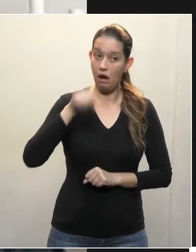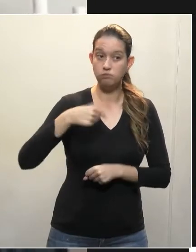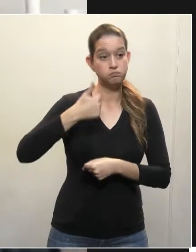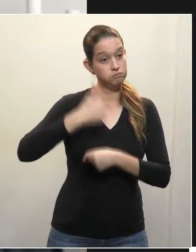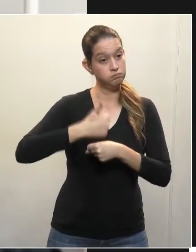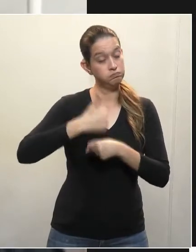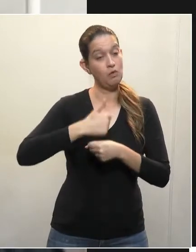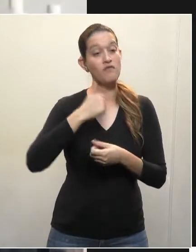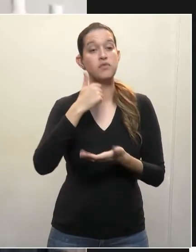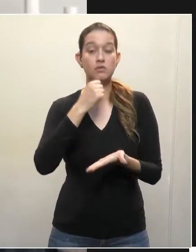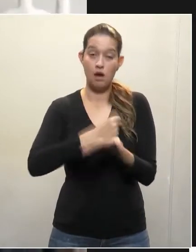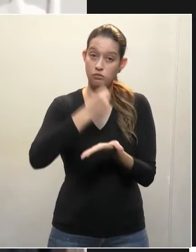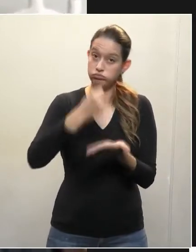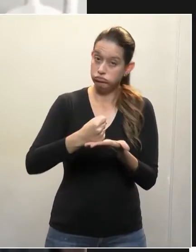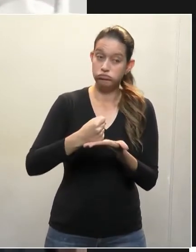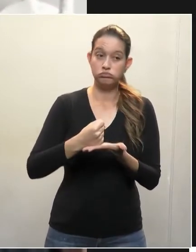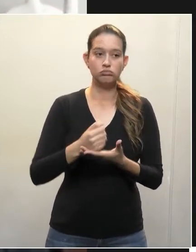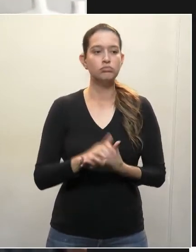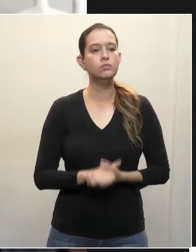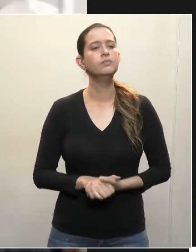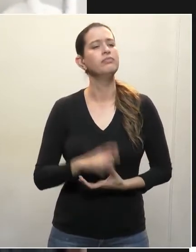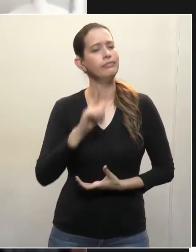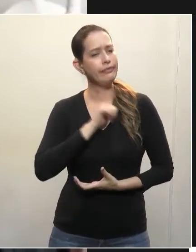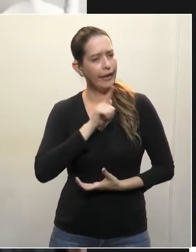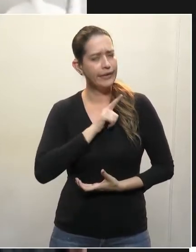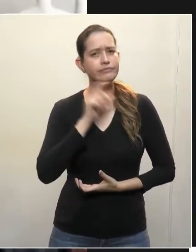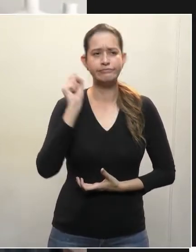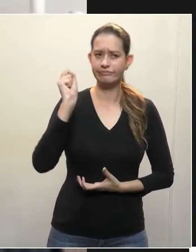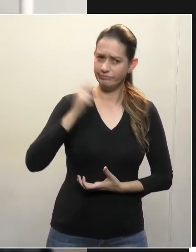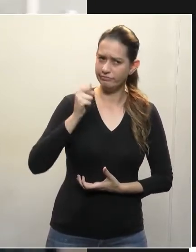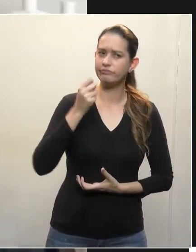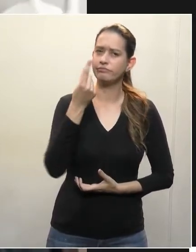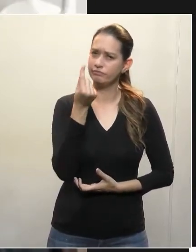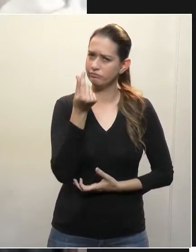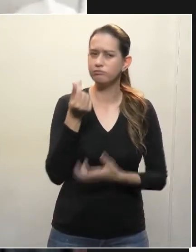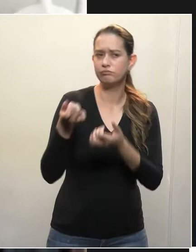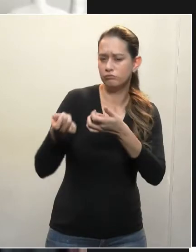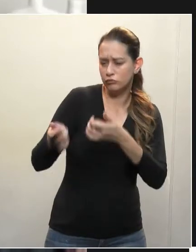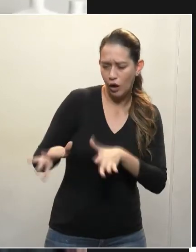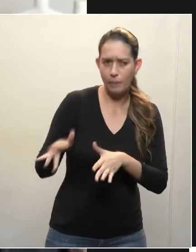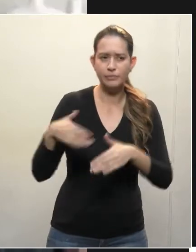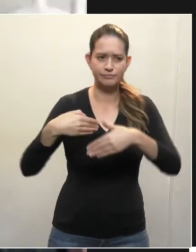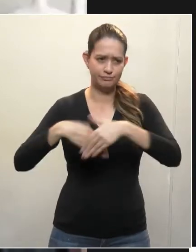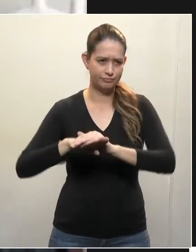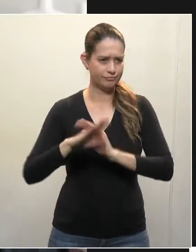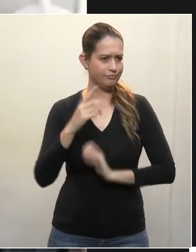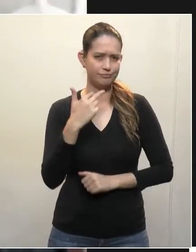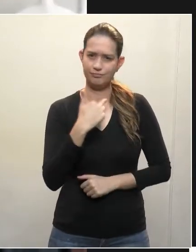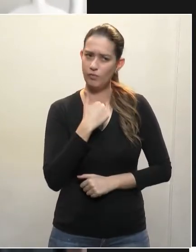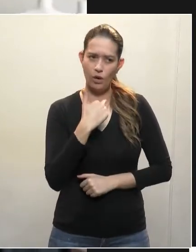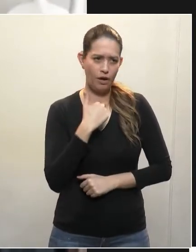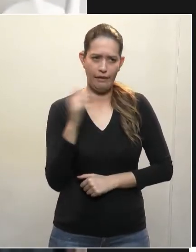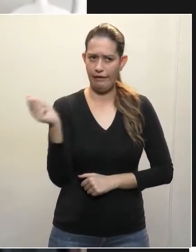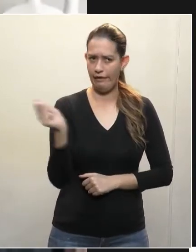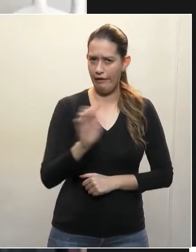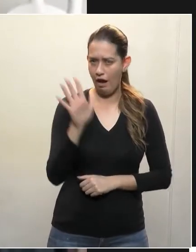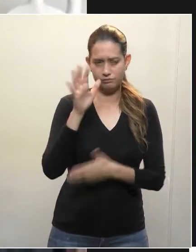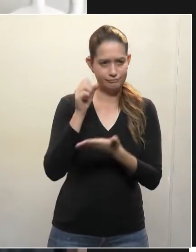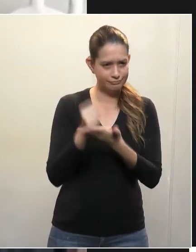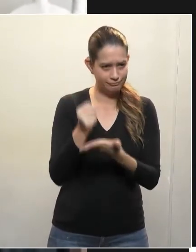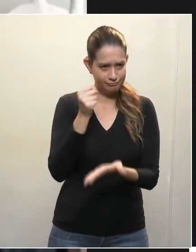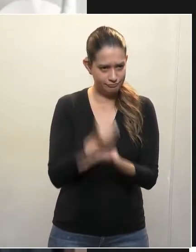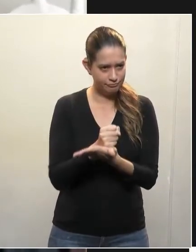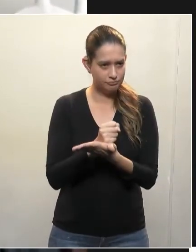eles têm aí sobra de dinheiro. Eu acho que não temos que aumentar taxa nenhuma de cartório. Ao contrário, tem que reduzir taxas de